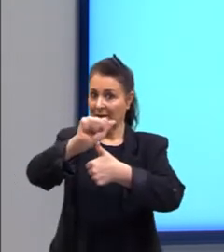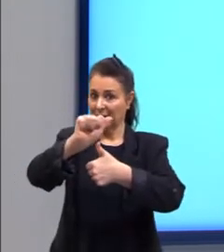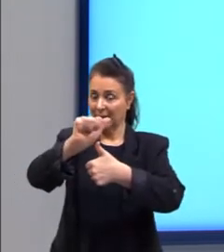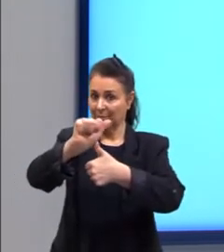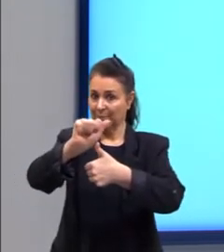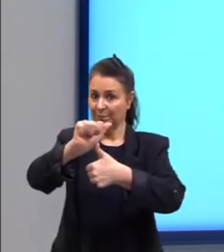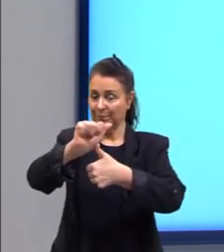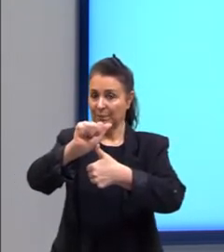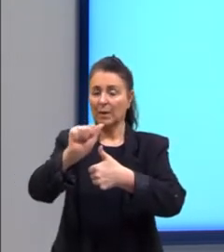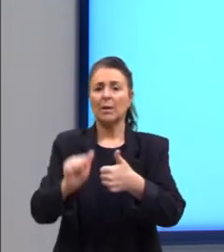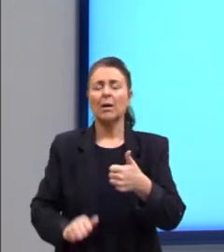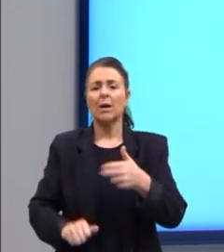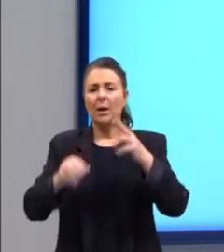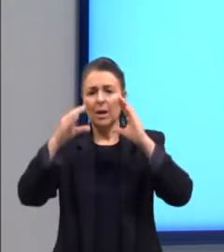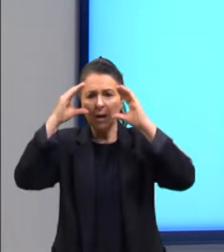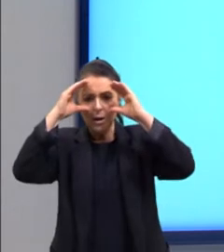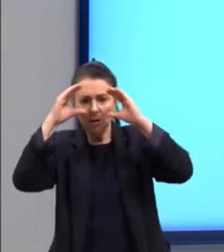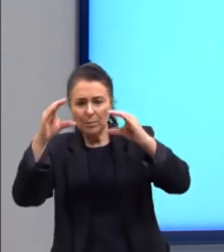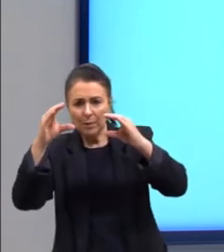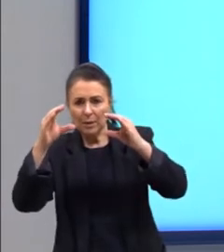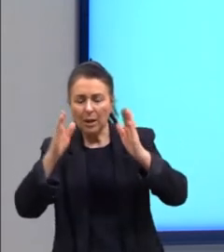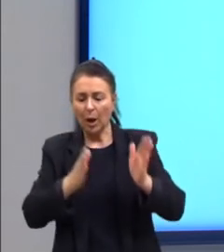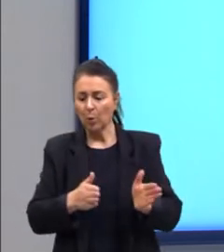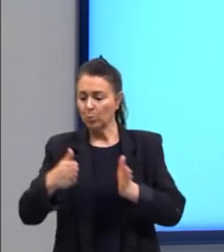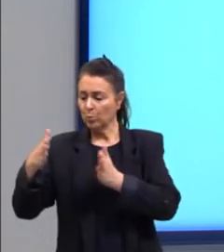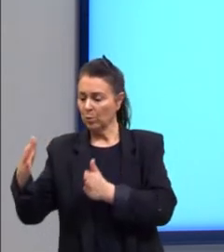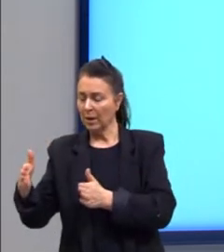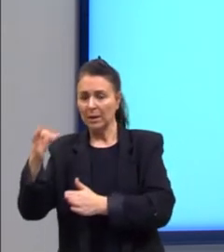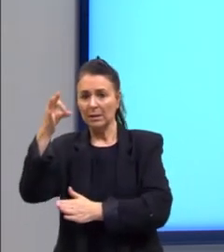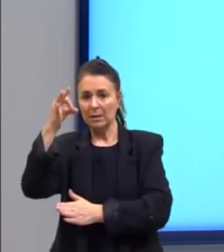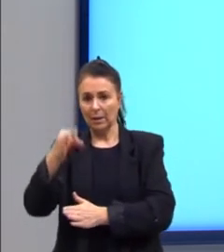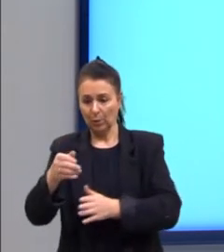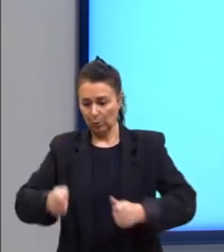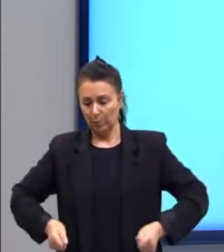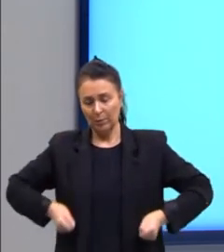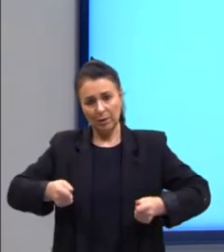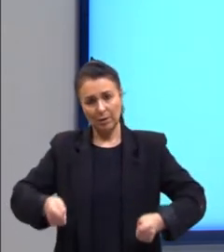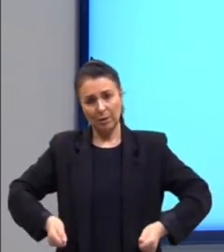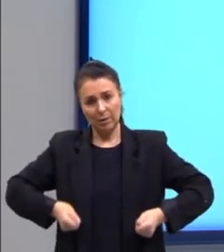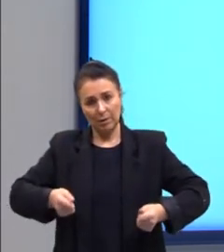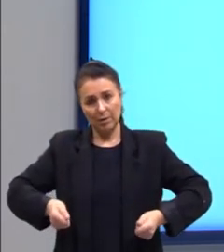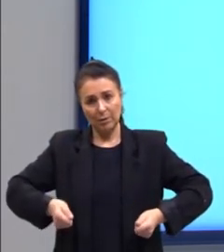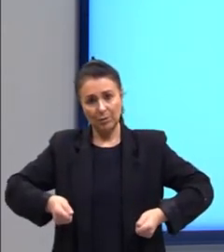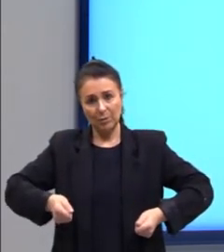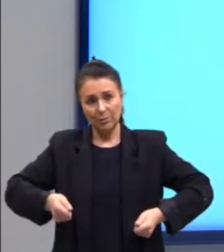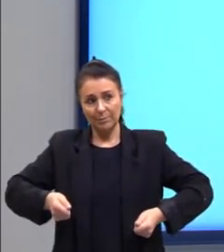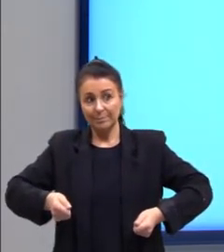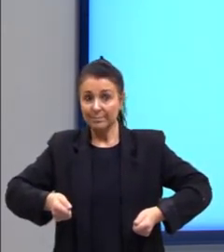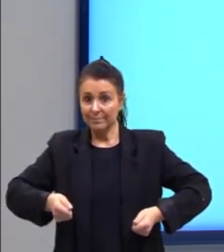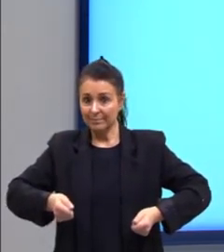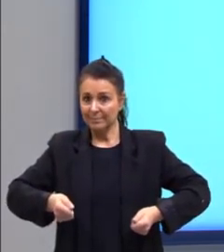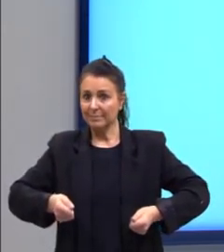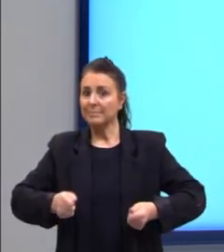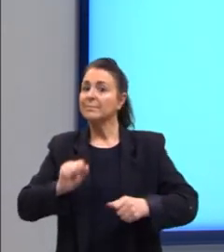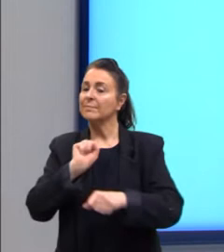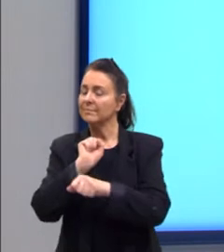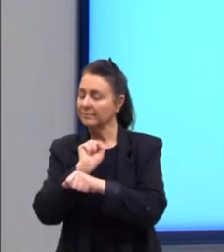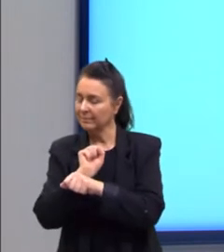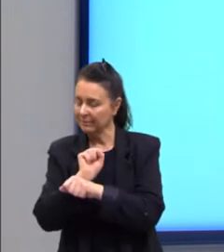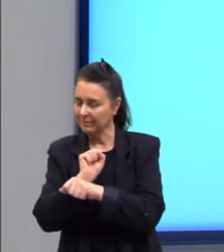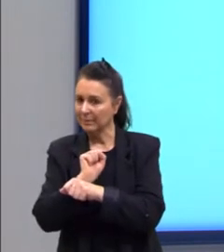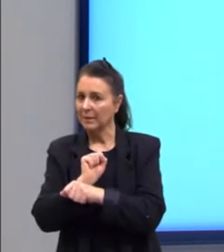Respeitar o estacionamento destinado a cadeirantes? Vamos passar e voltamos logo, logo.